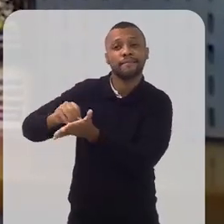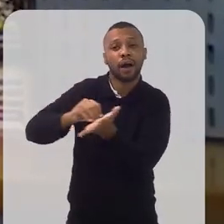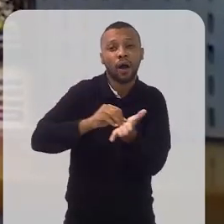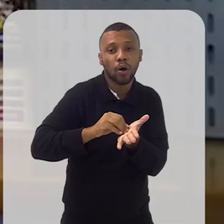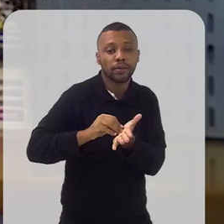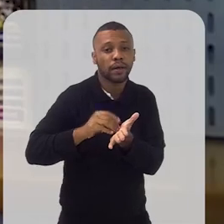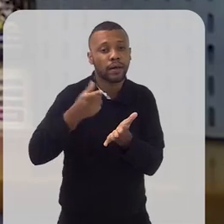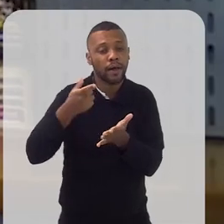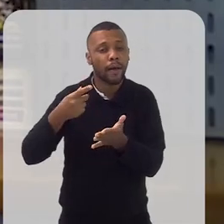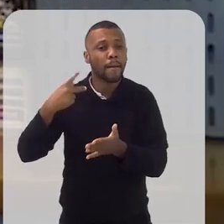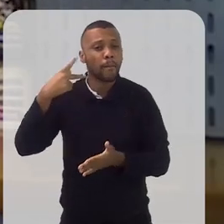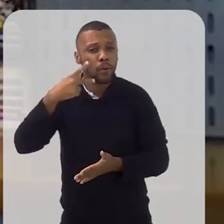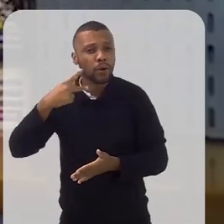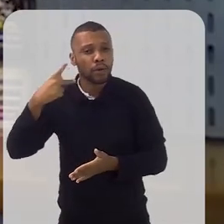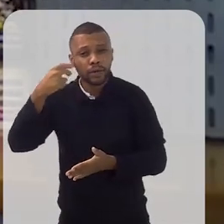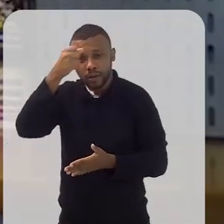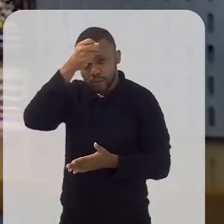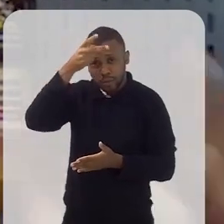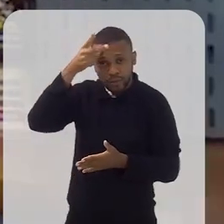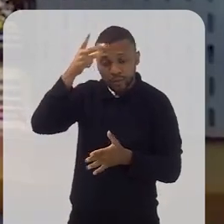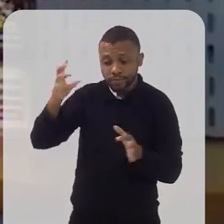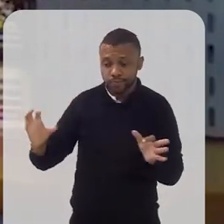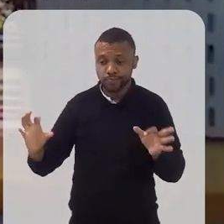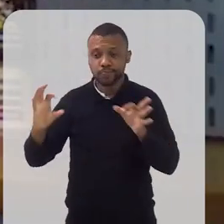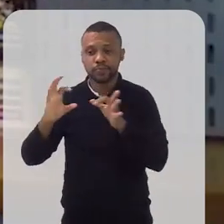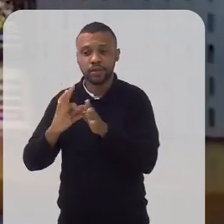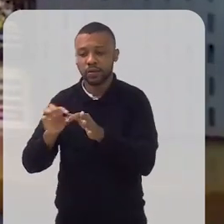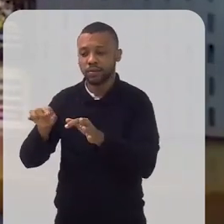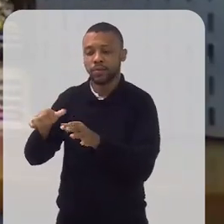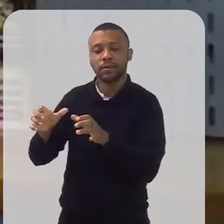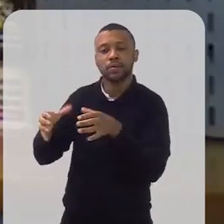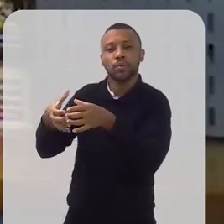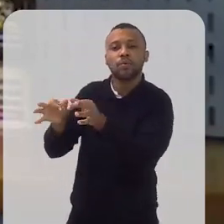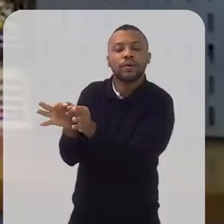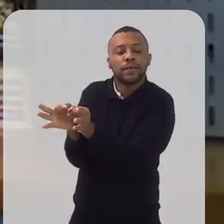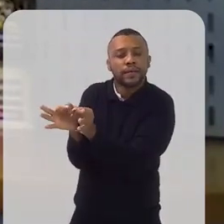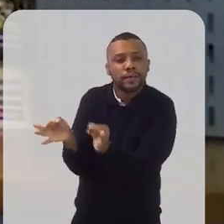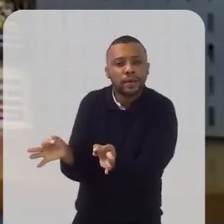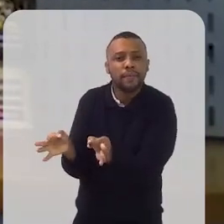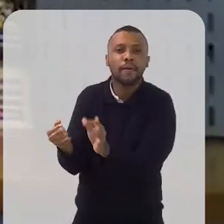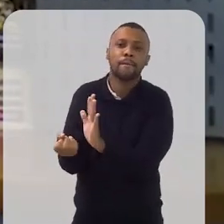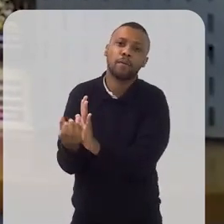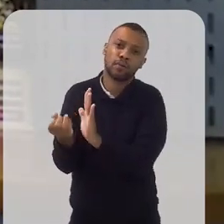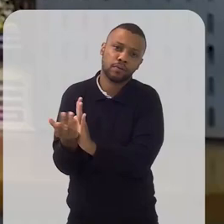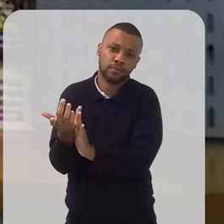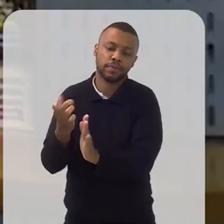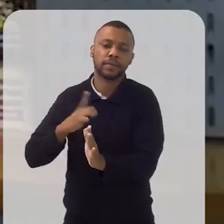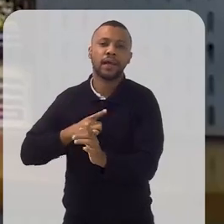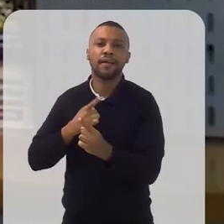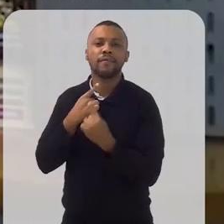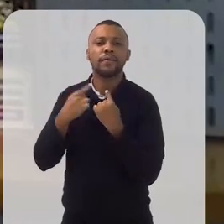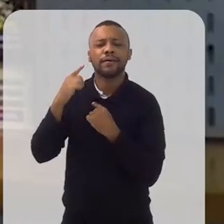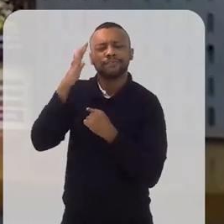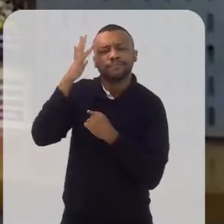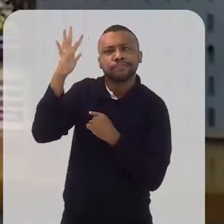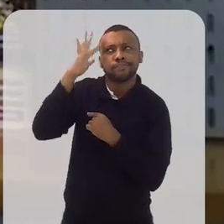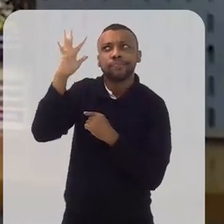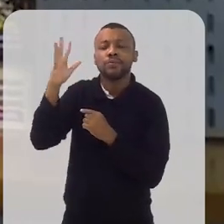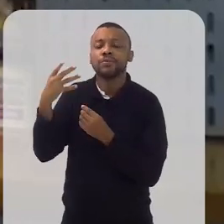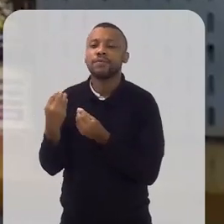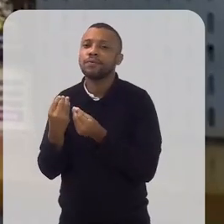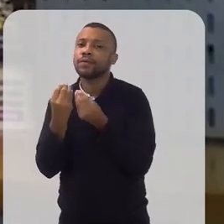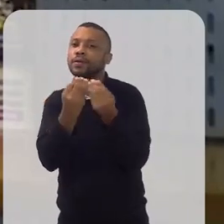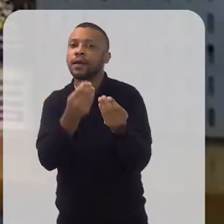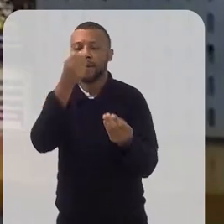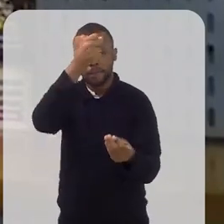das políticas municipais com esses pequenos produtores. Muitos têm vontade de fornecer para os municípios, mas